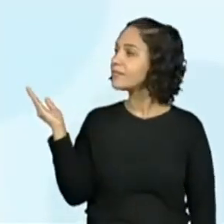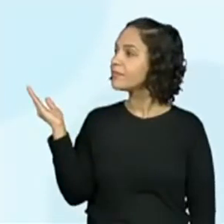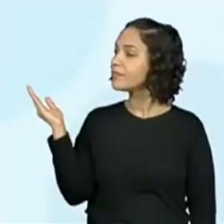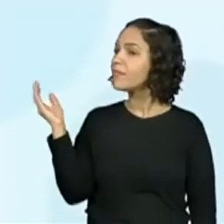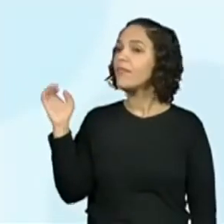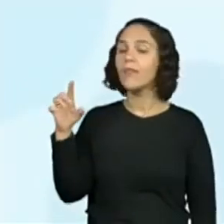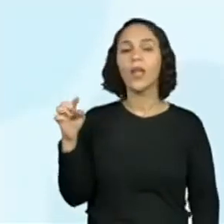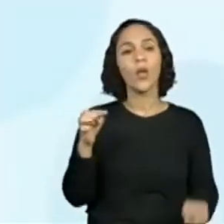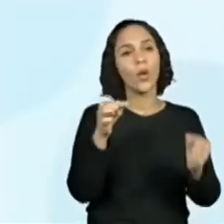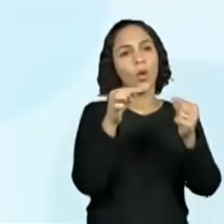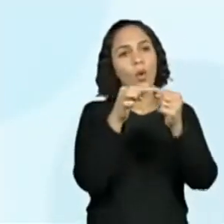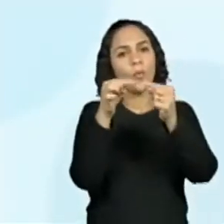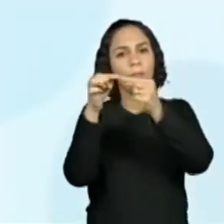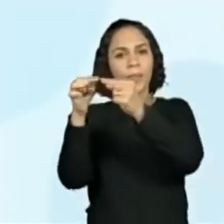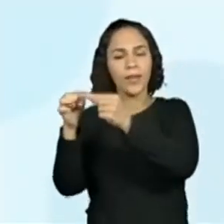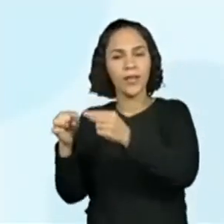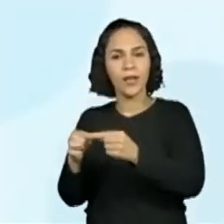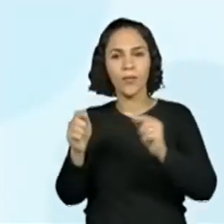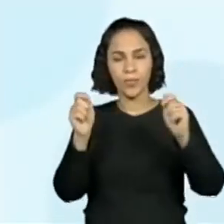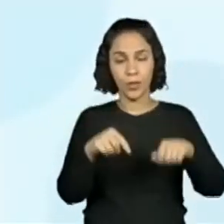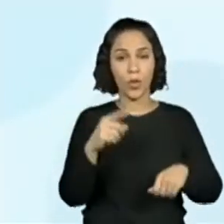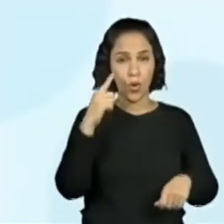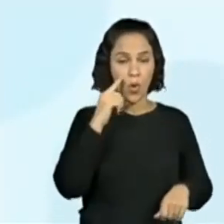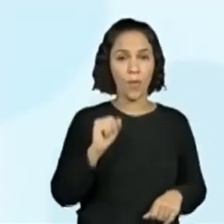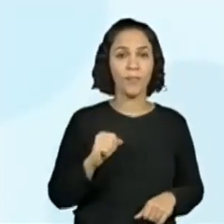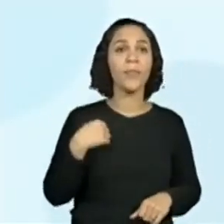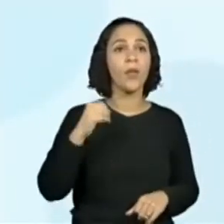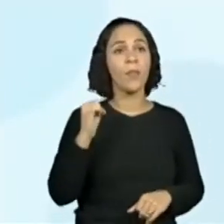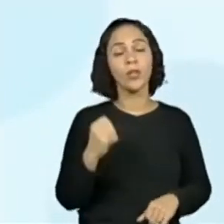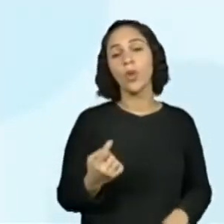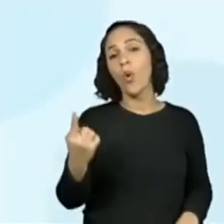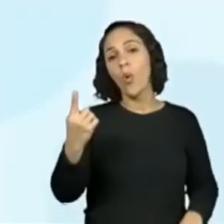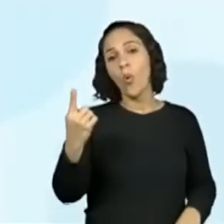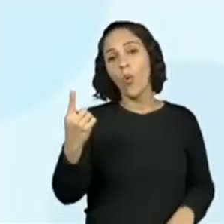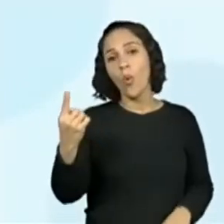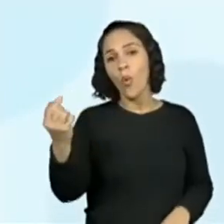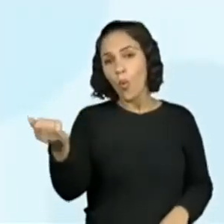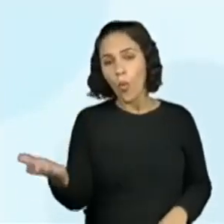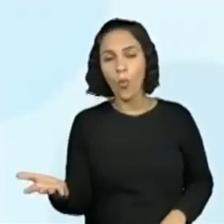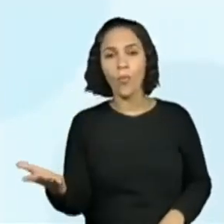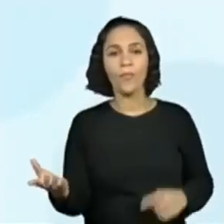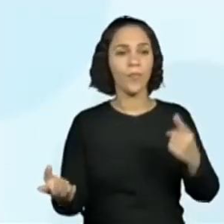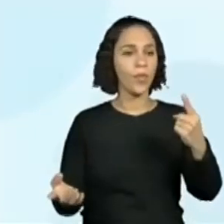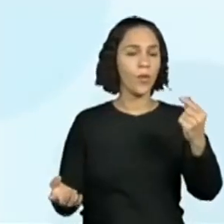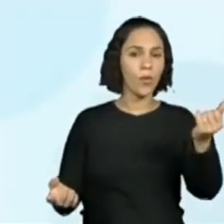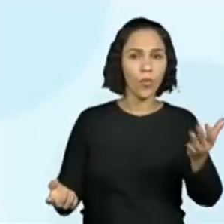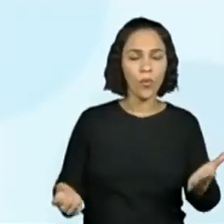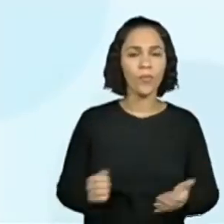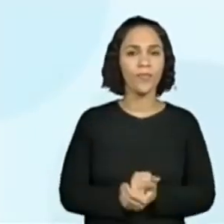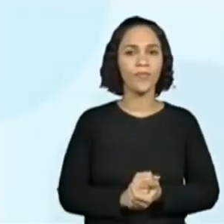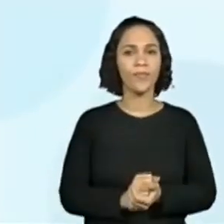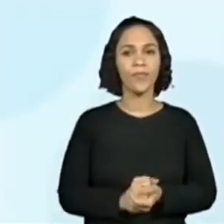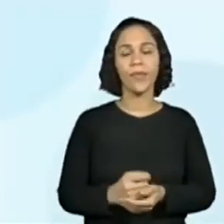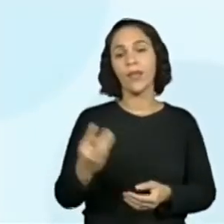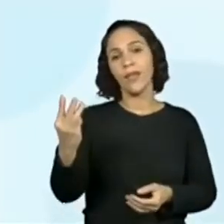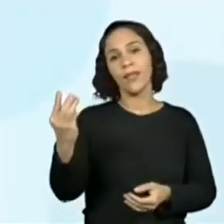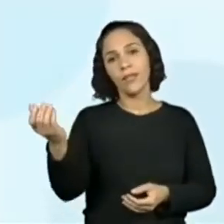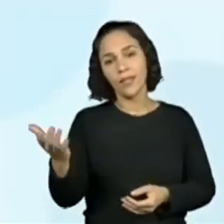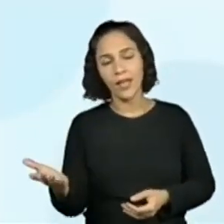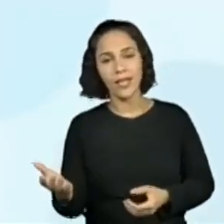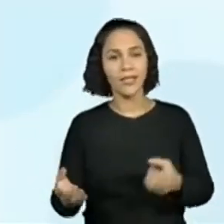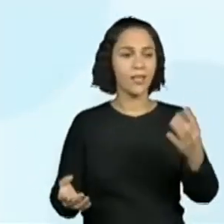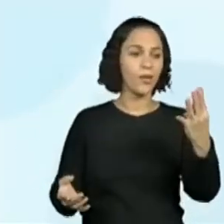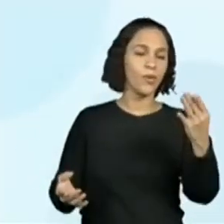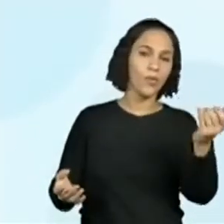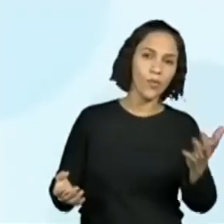possíveis. Então, aqui, ó, eu posso tirar o dado um e um, eu posso tirar o dado três e quatro, e assim por